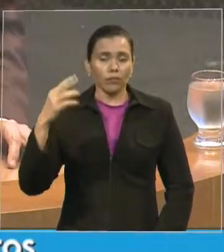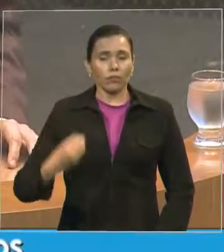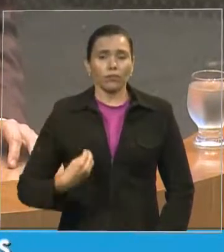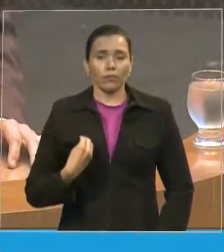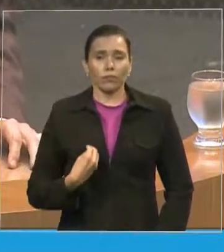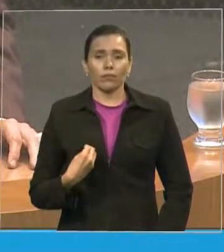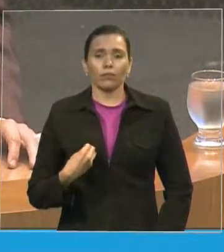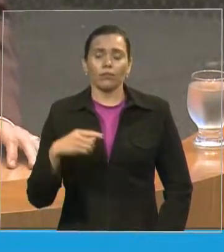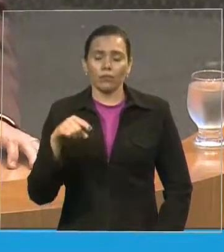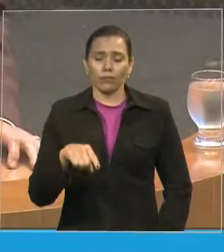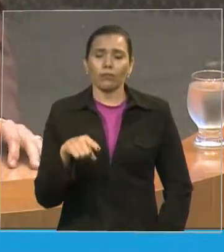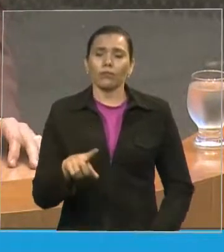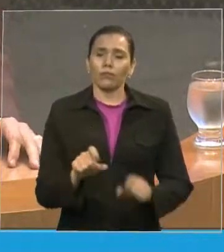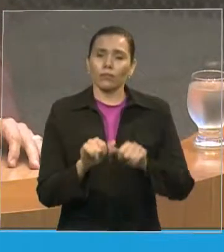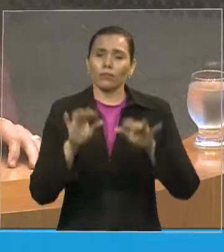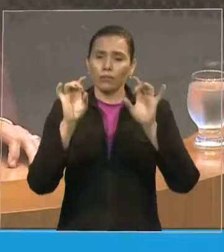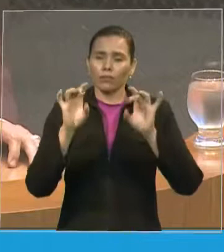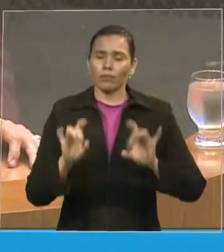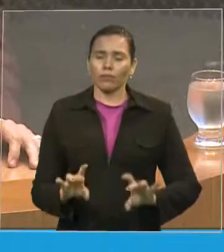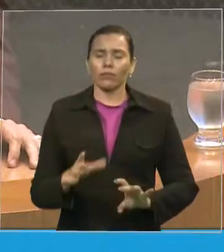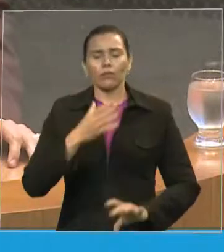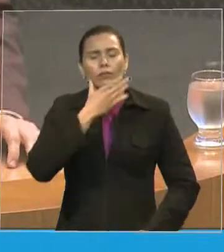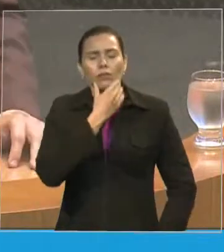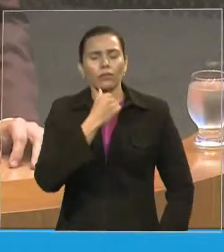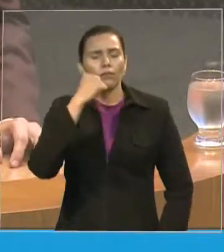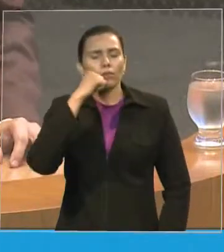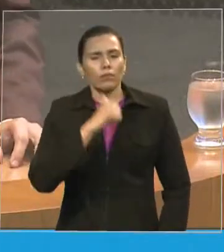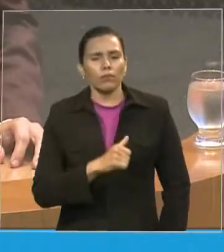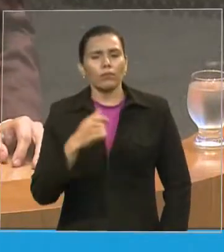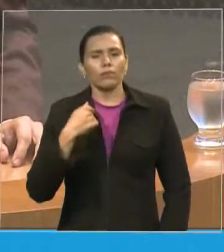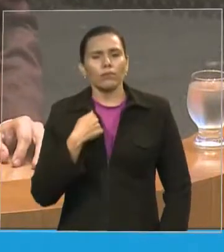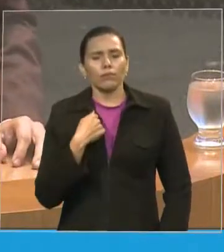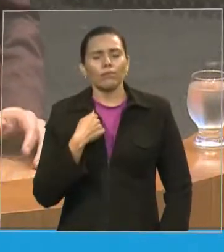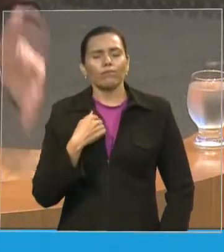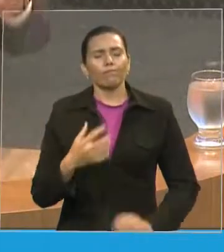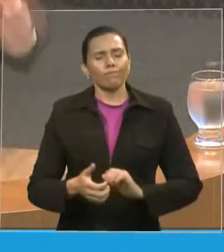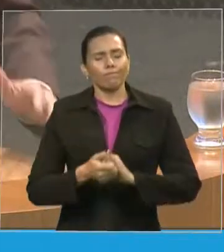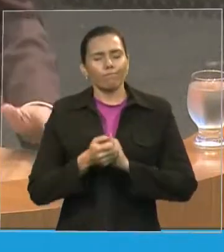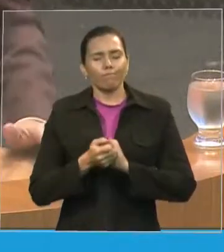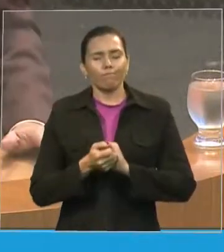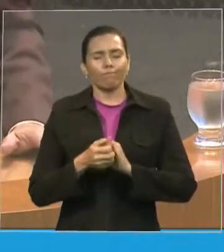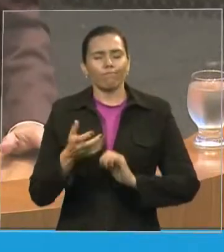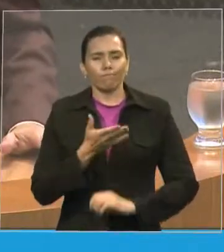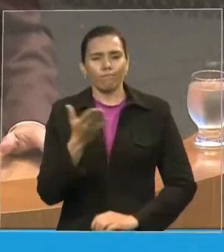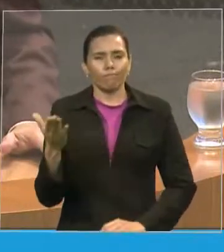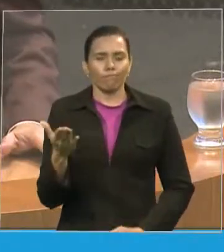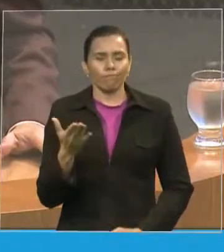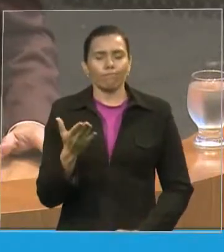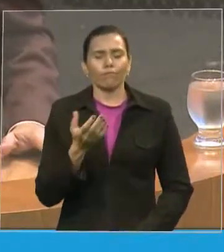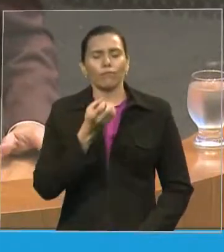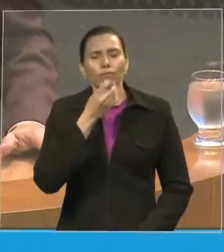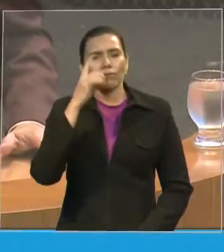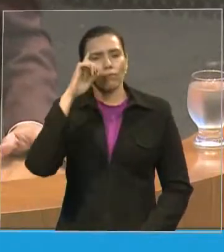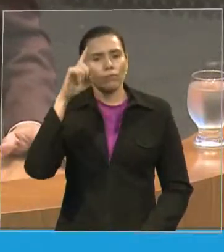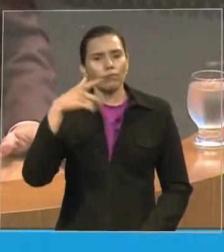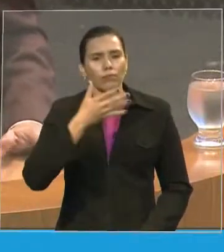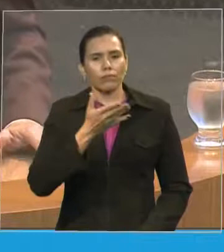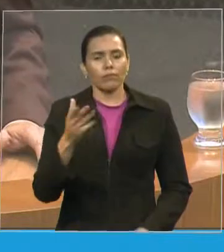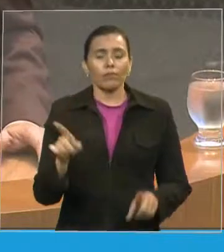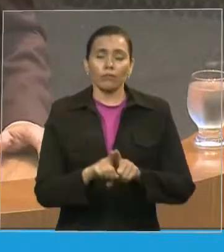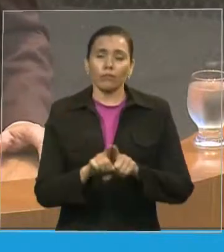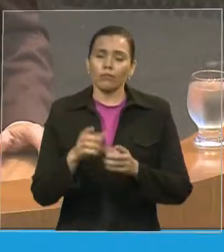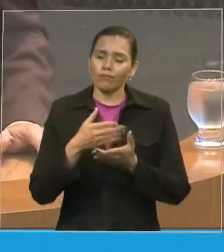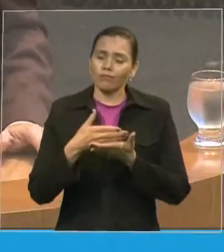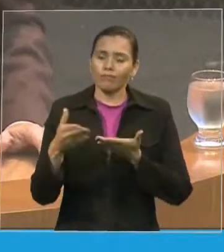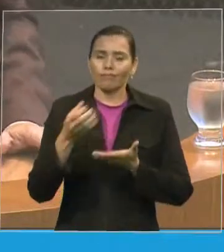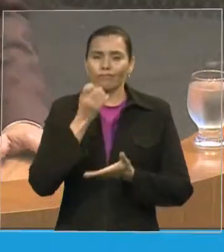eu quero desejar a todos uma um bom dia já início de boa tarde na paz do nosso